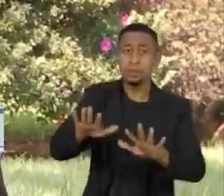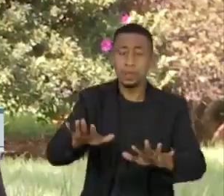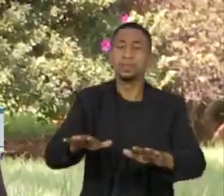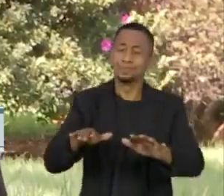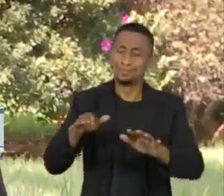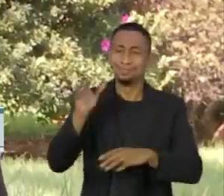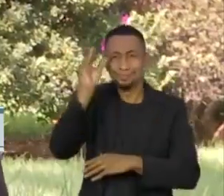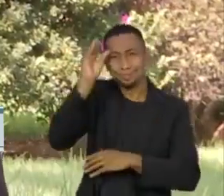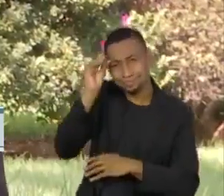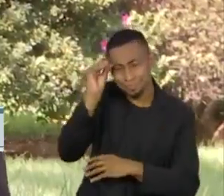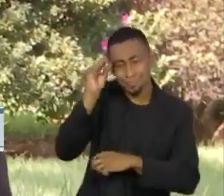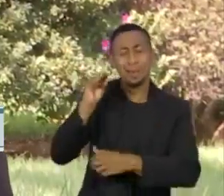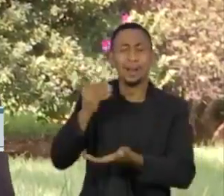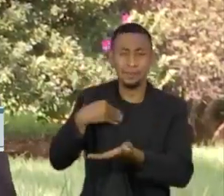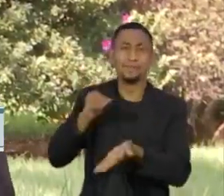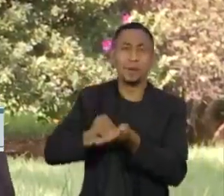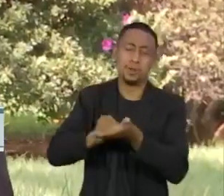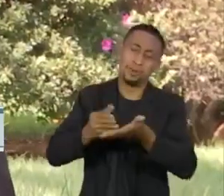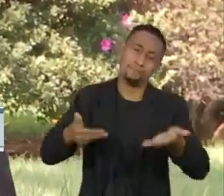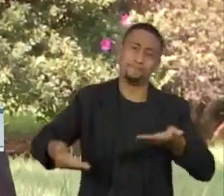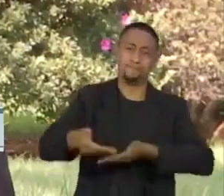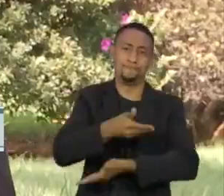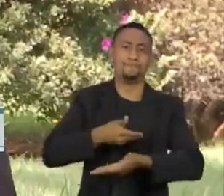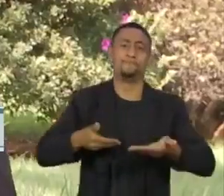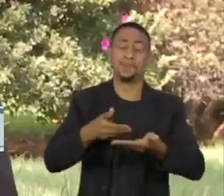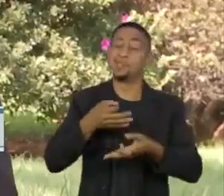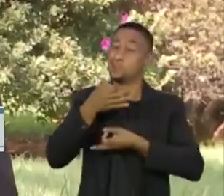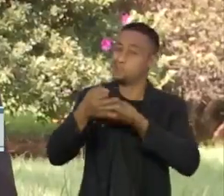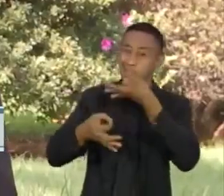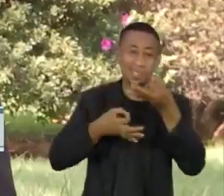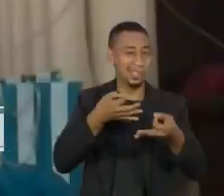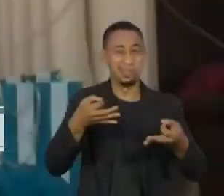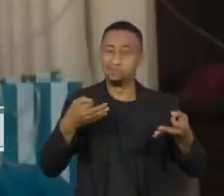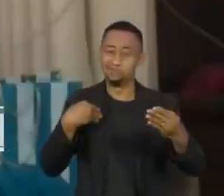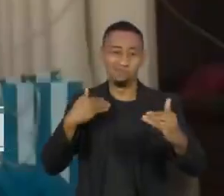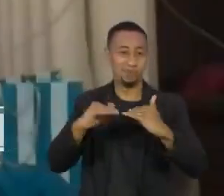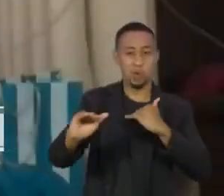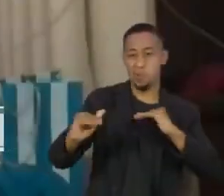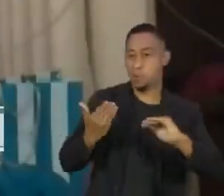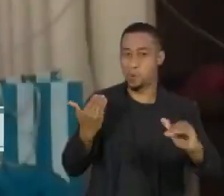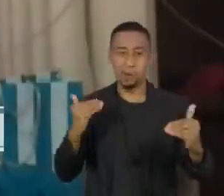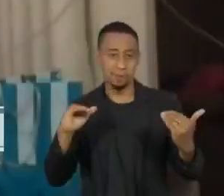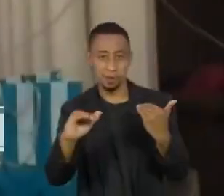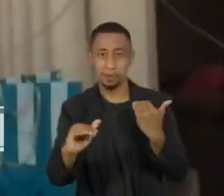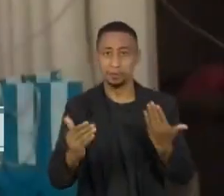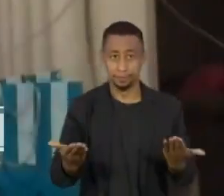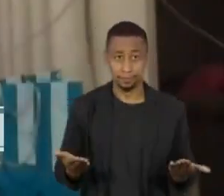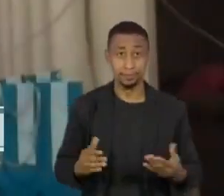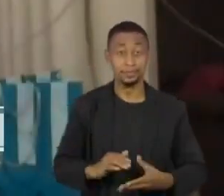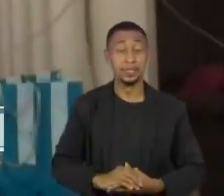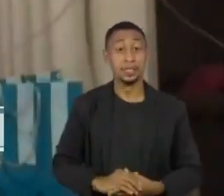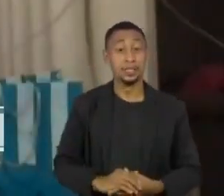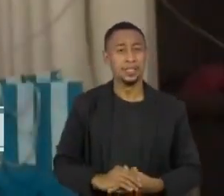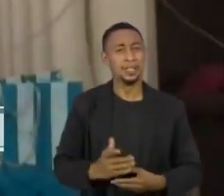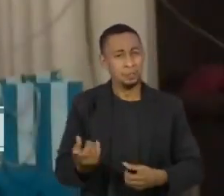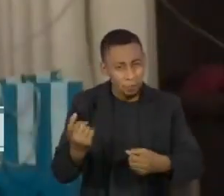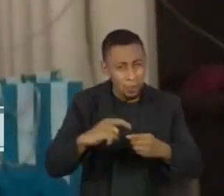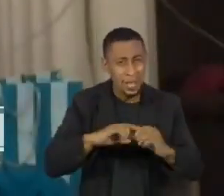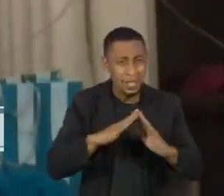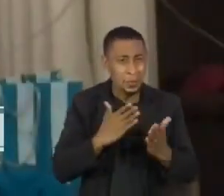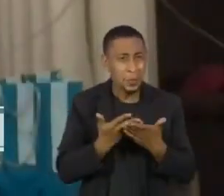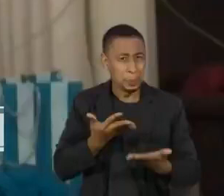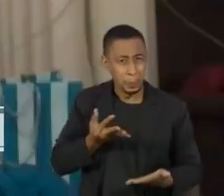e na socialização. Por isso, as opiniões não são unânimes. Não tem condições de volta